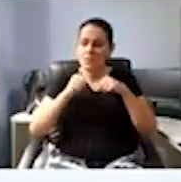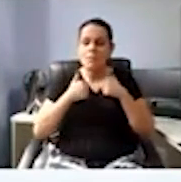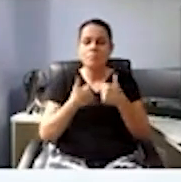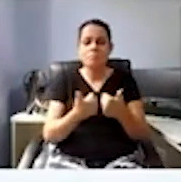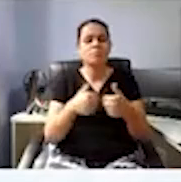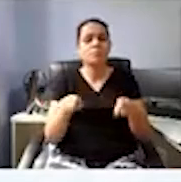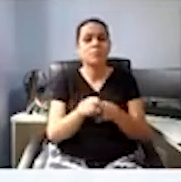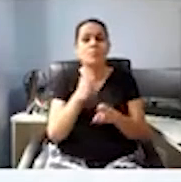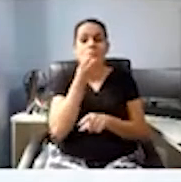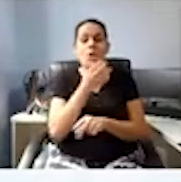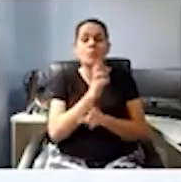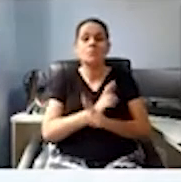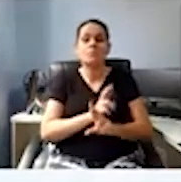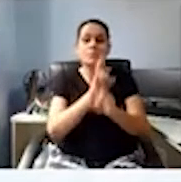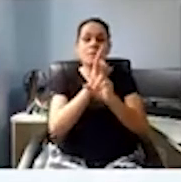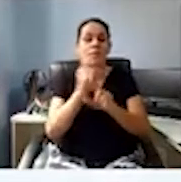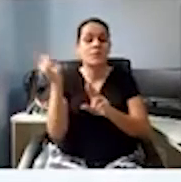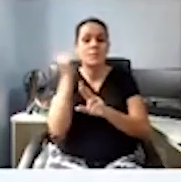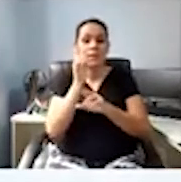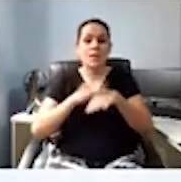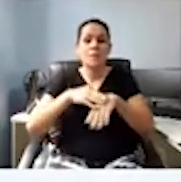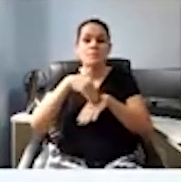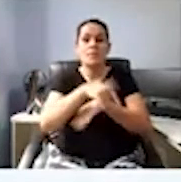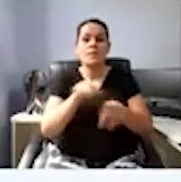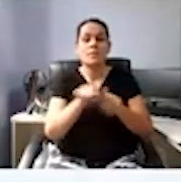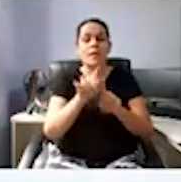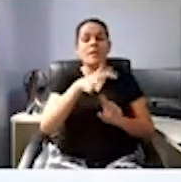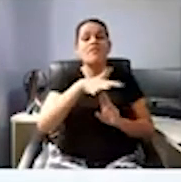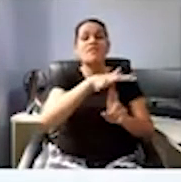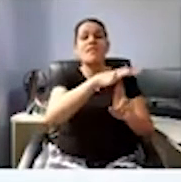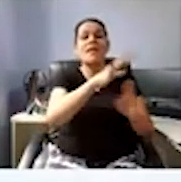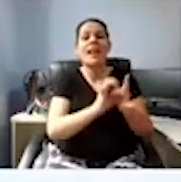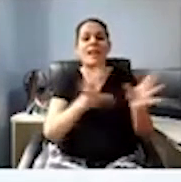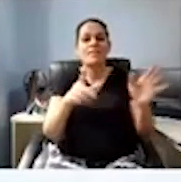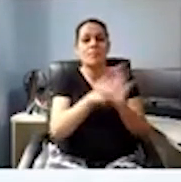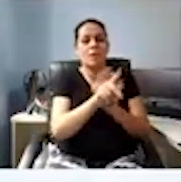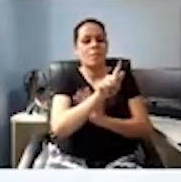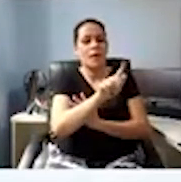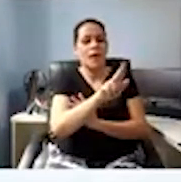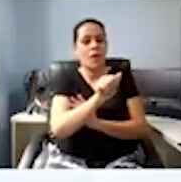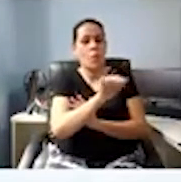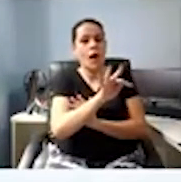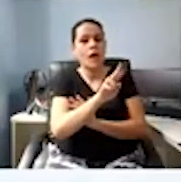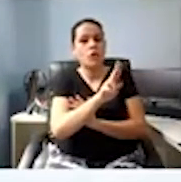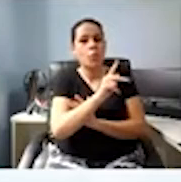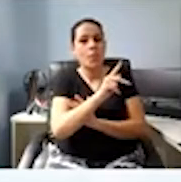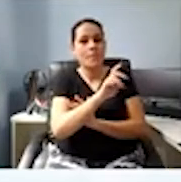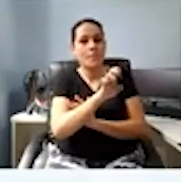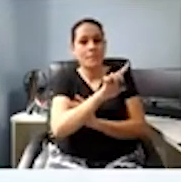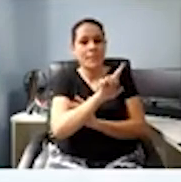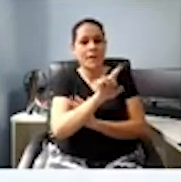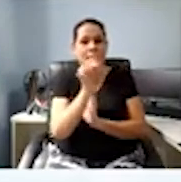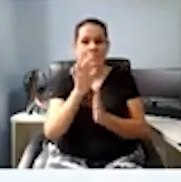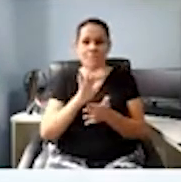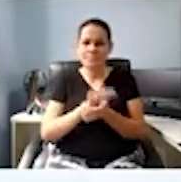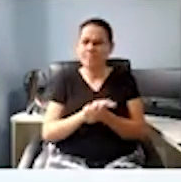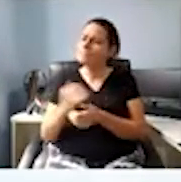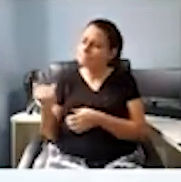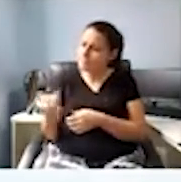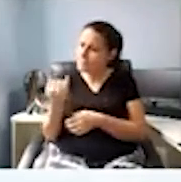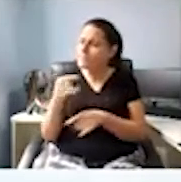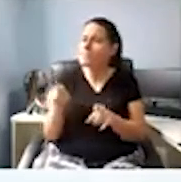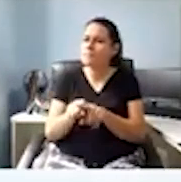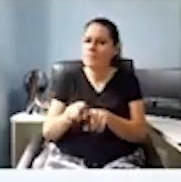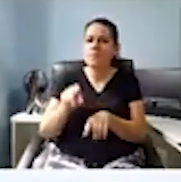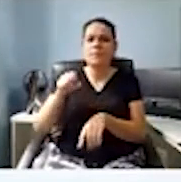Em breve estará também realizando essa feirinha livre na Grande Guatupi. É importante, vereador, porque estimula